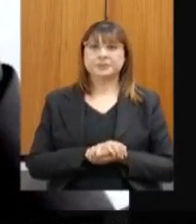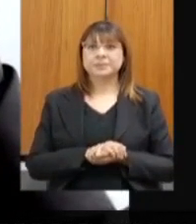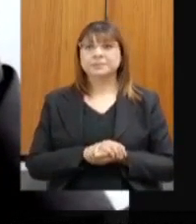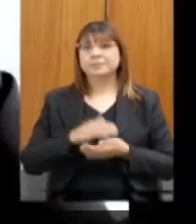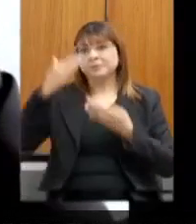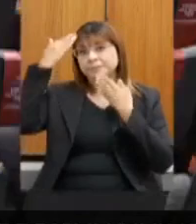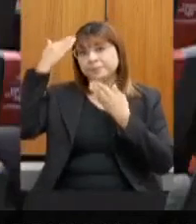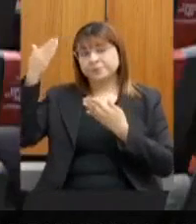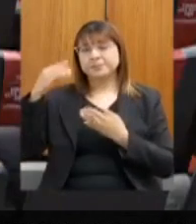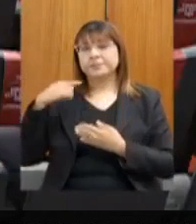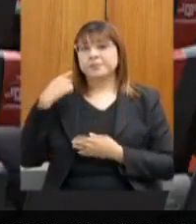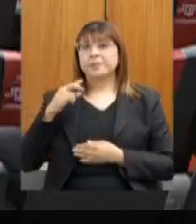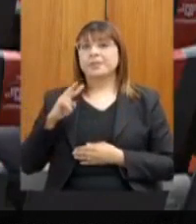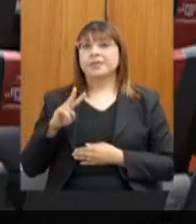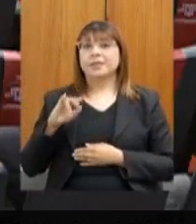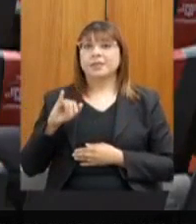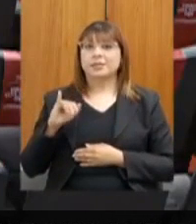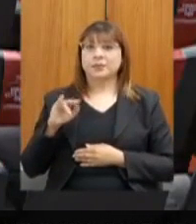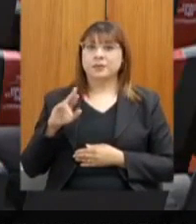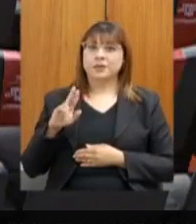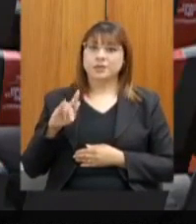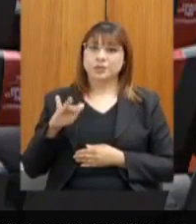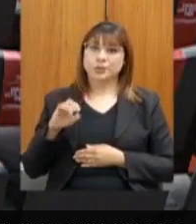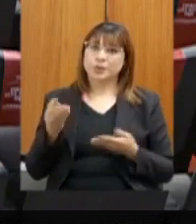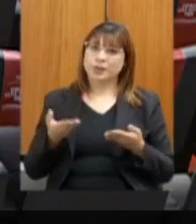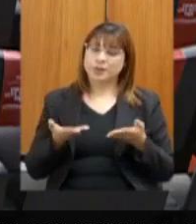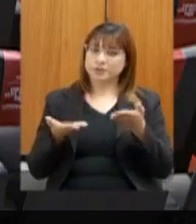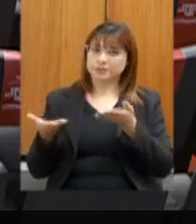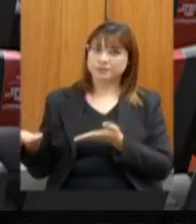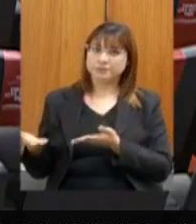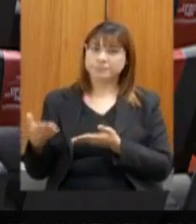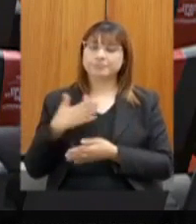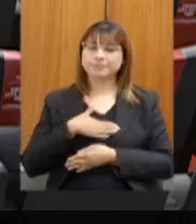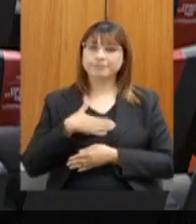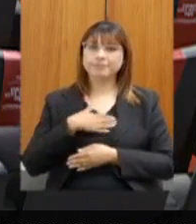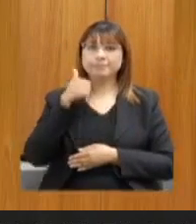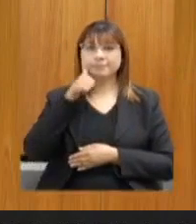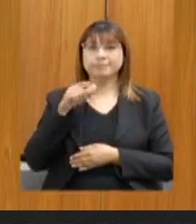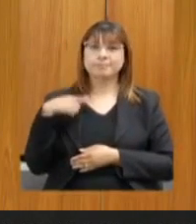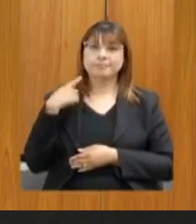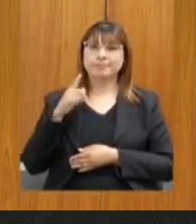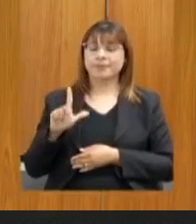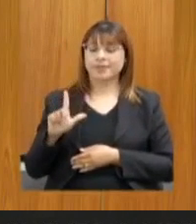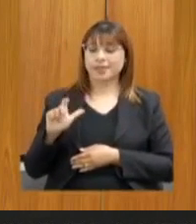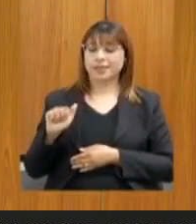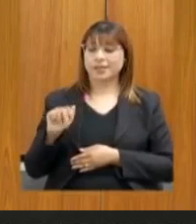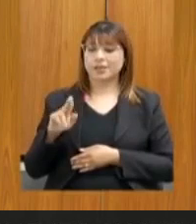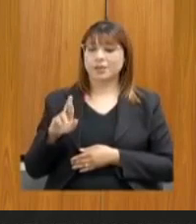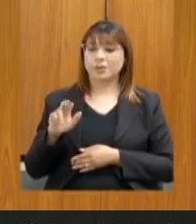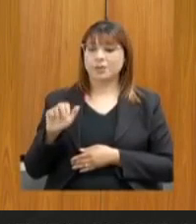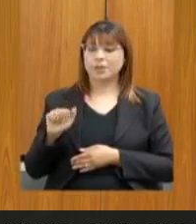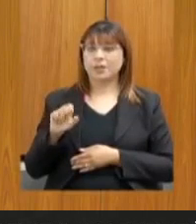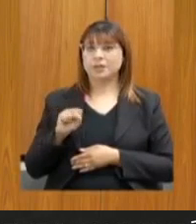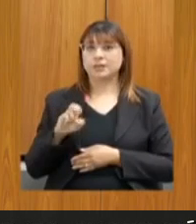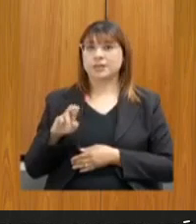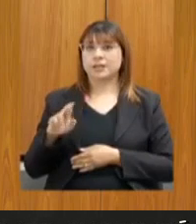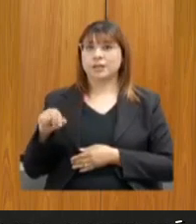Obrigado, deputado Virgílio. passo a palavra agora a nossa querida deputada Laura Serrano para as suas